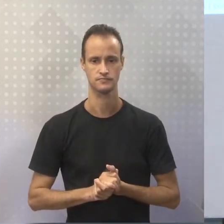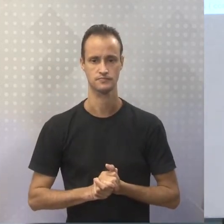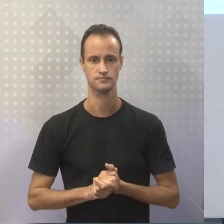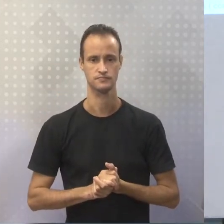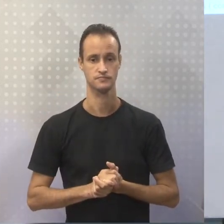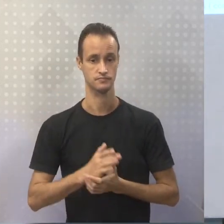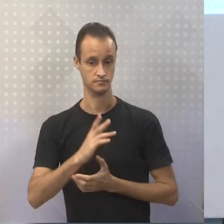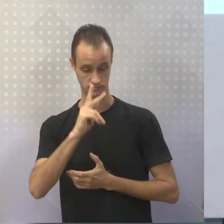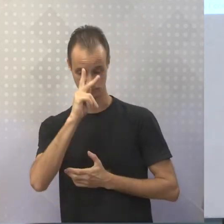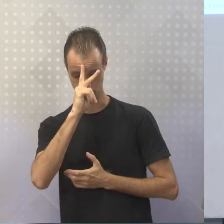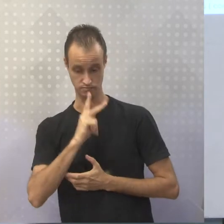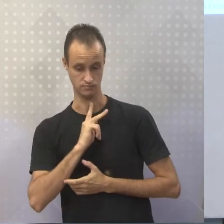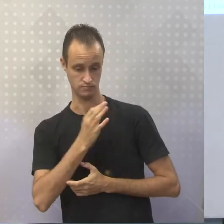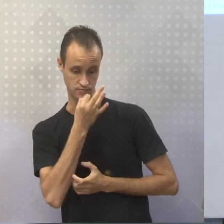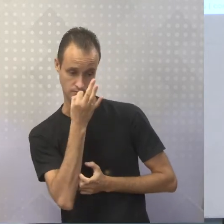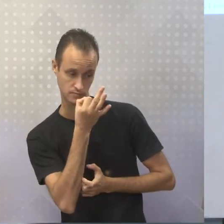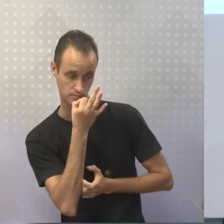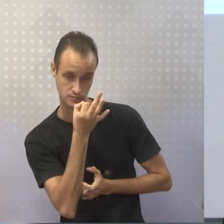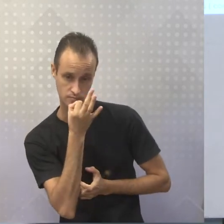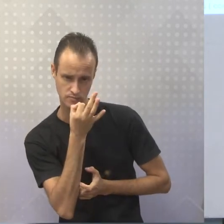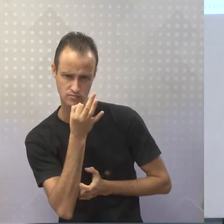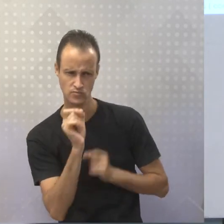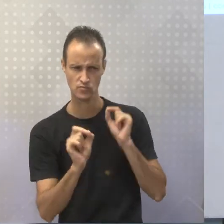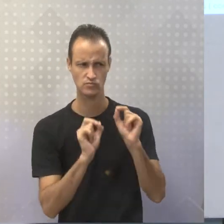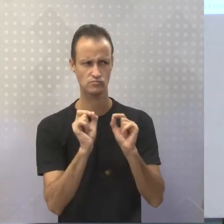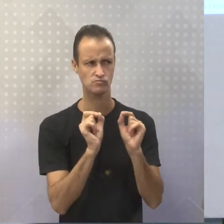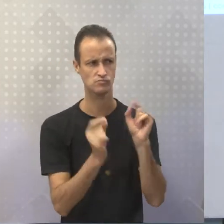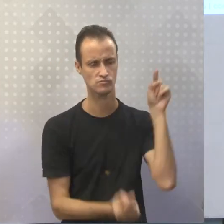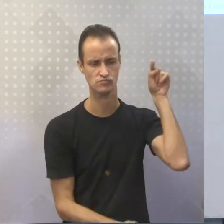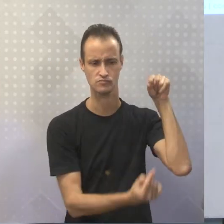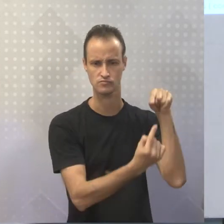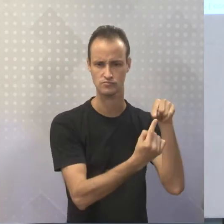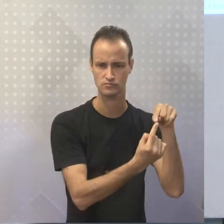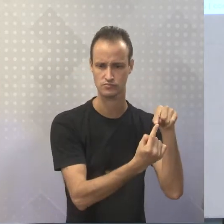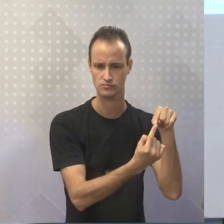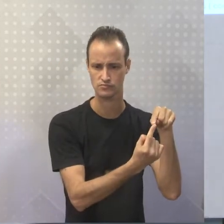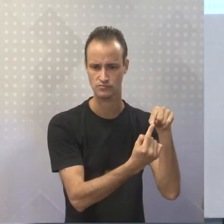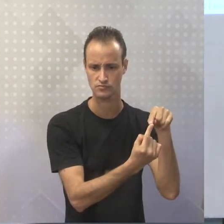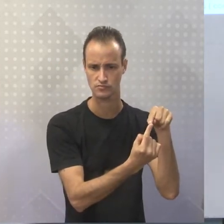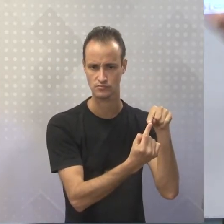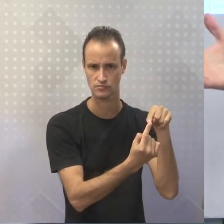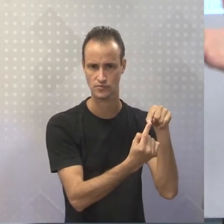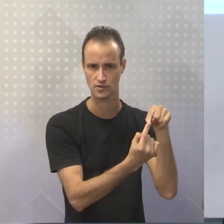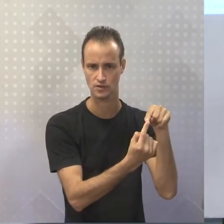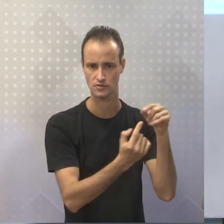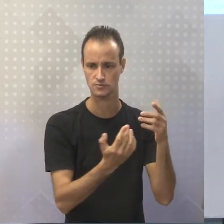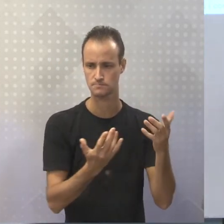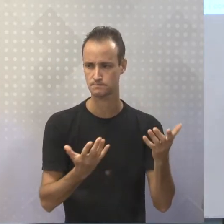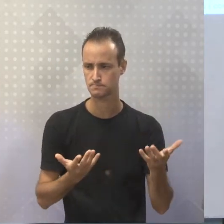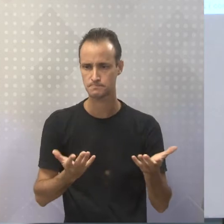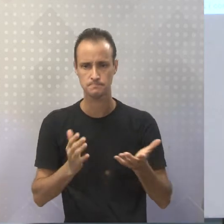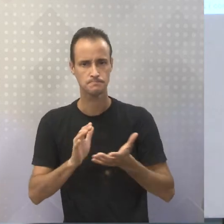a minha opinião sobre esse fato. Será que é um fato cuja